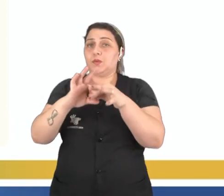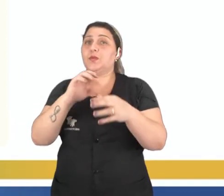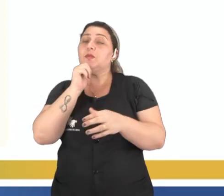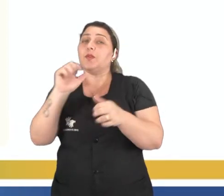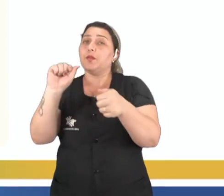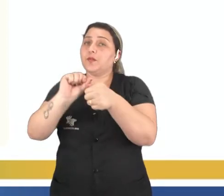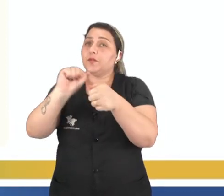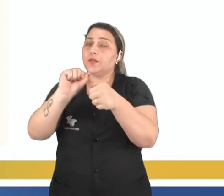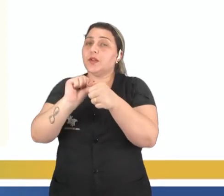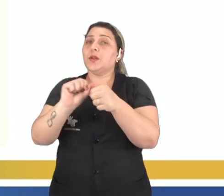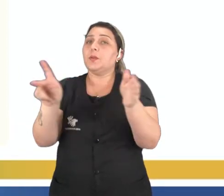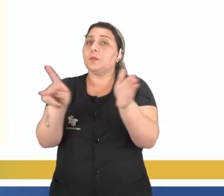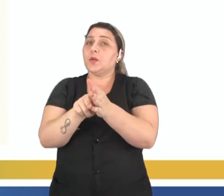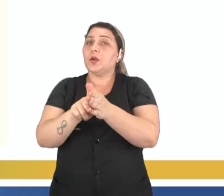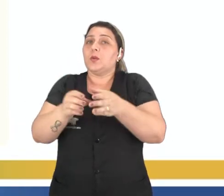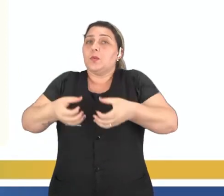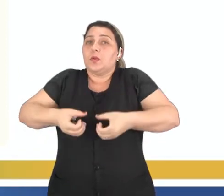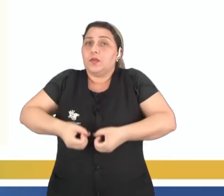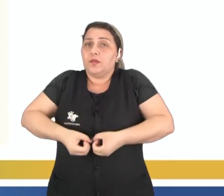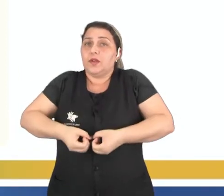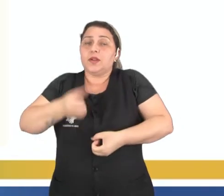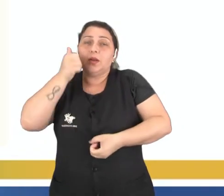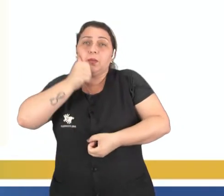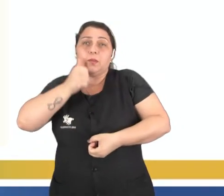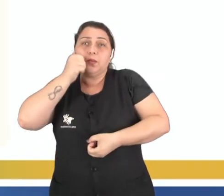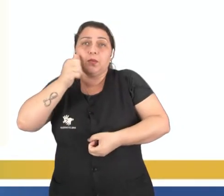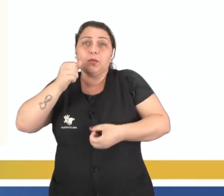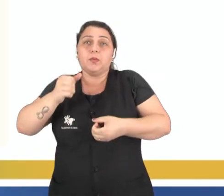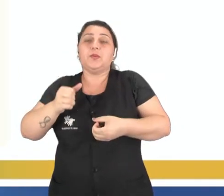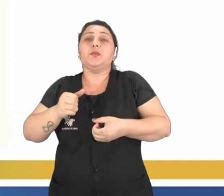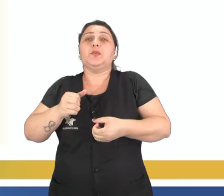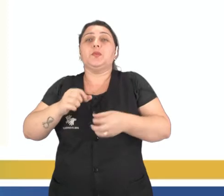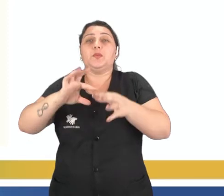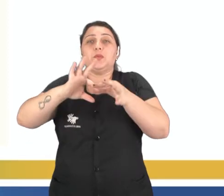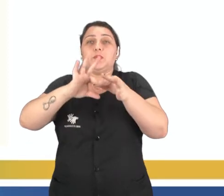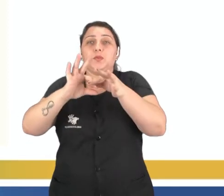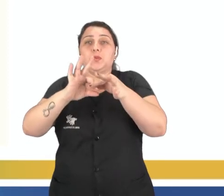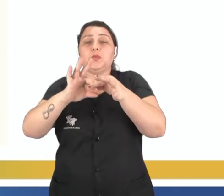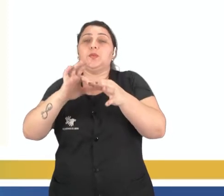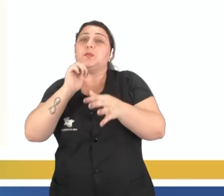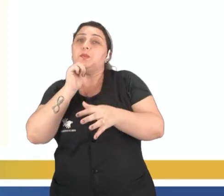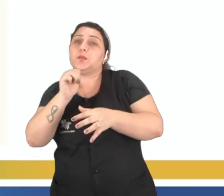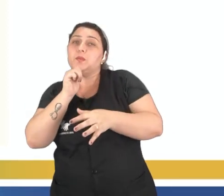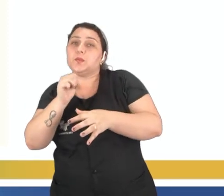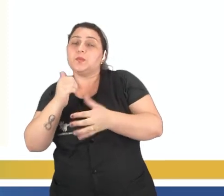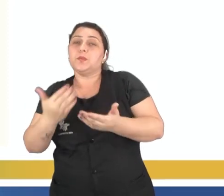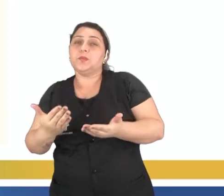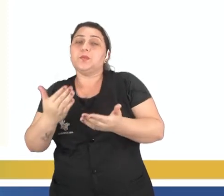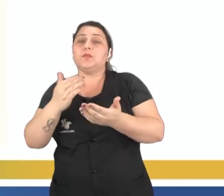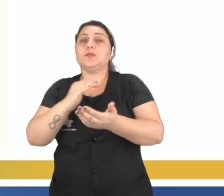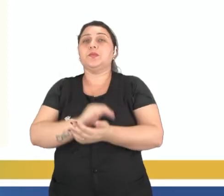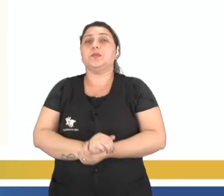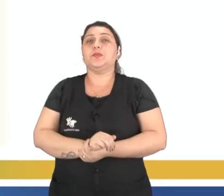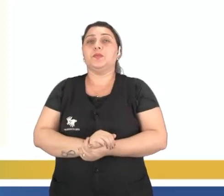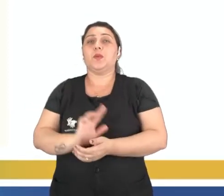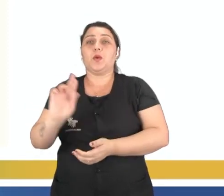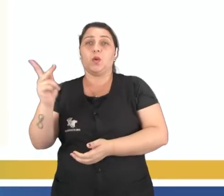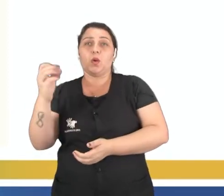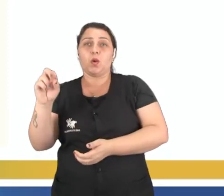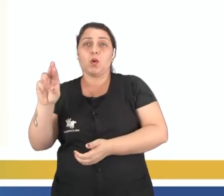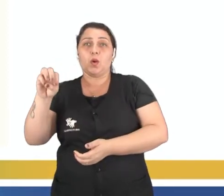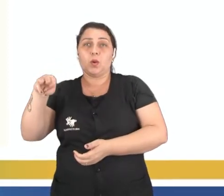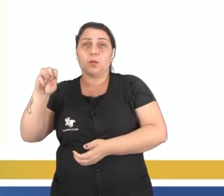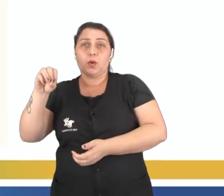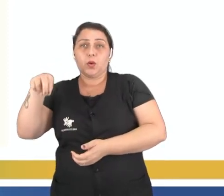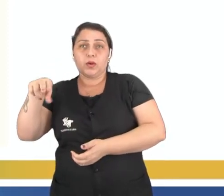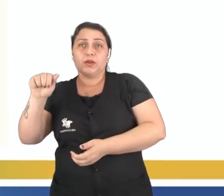produzidos ali no ovário da mulher ao longo do ciclo, é, o ciclo hormonal, do